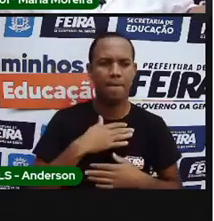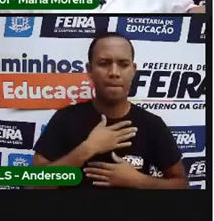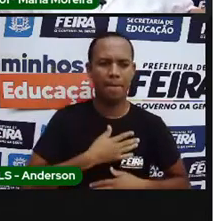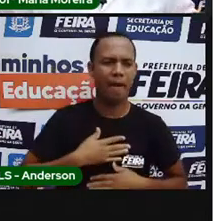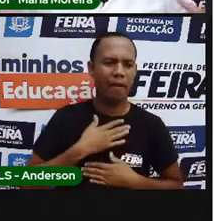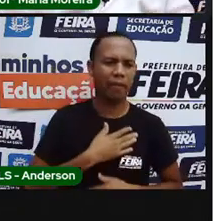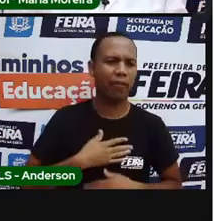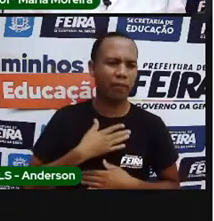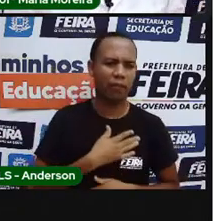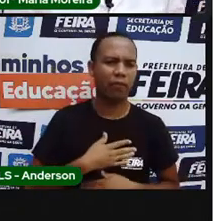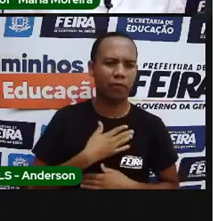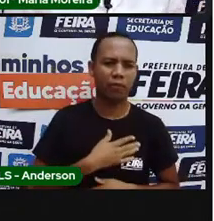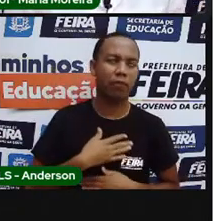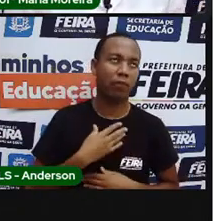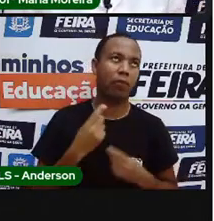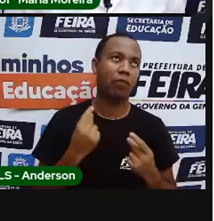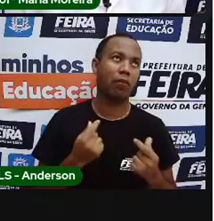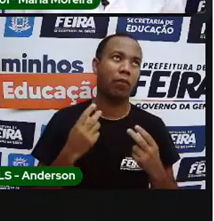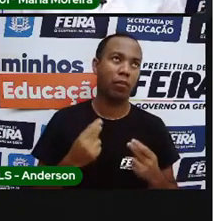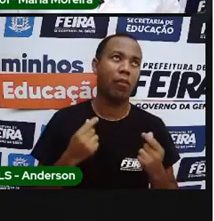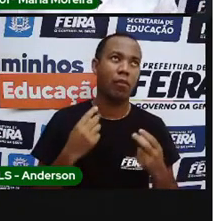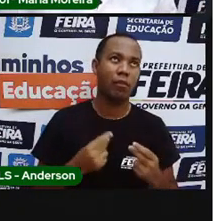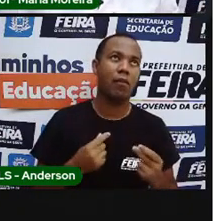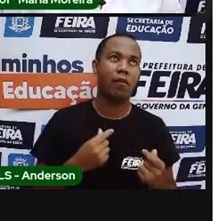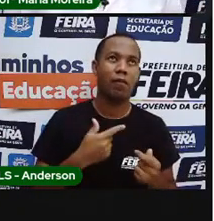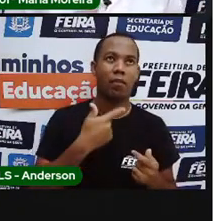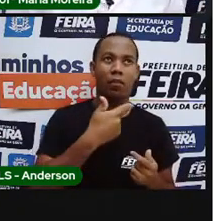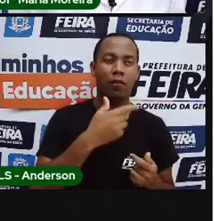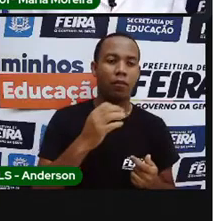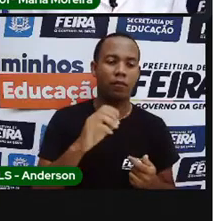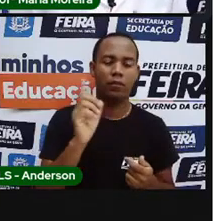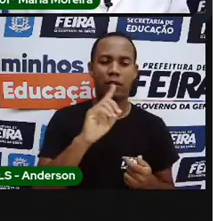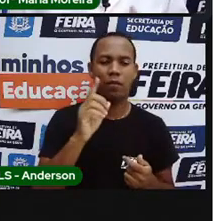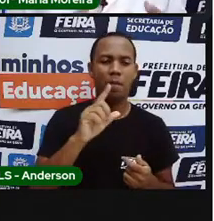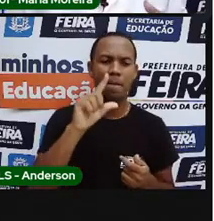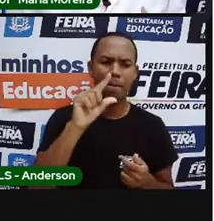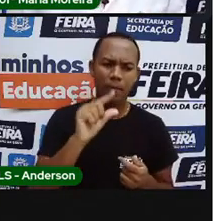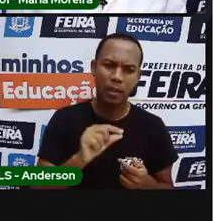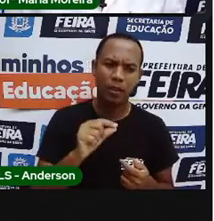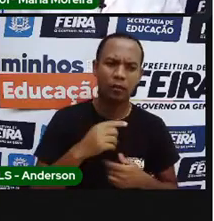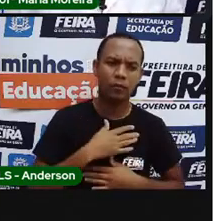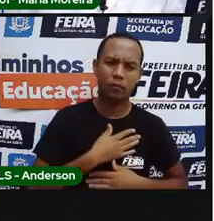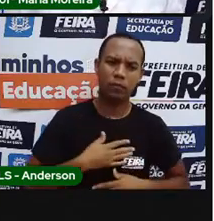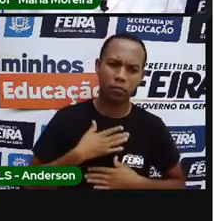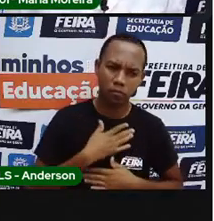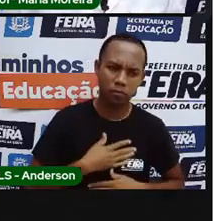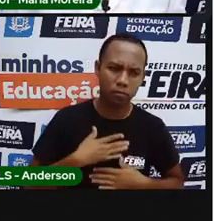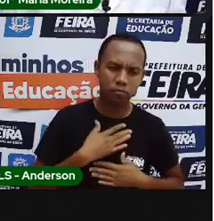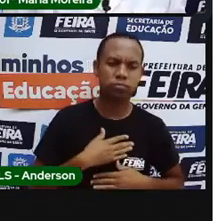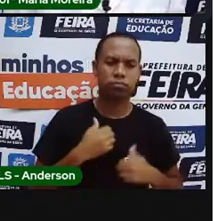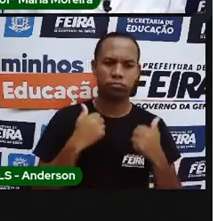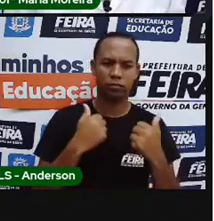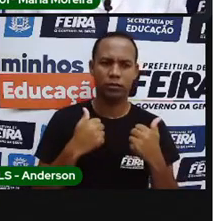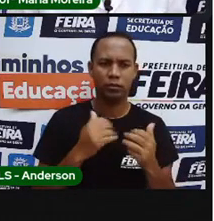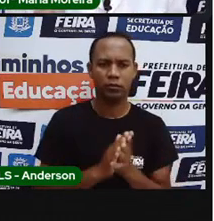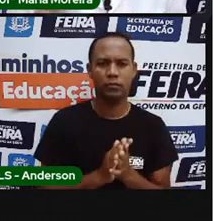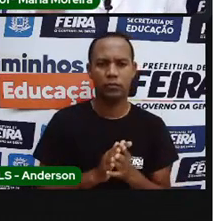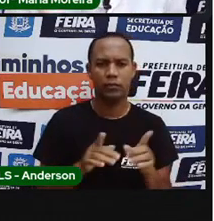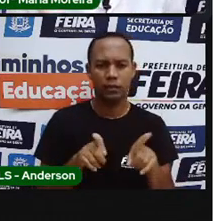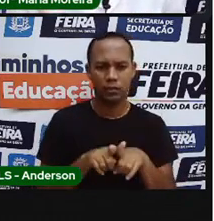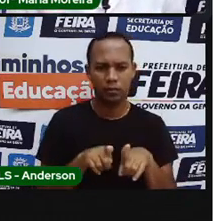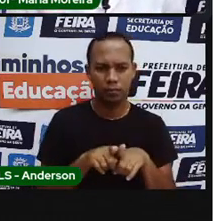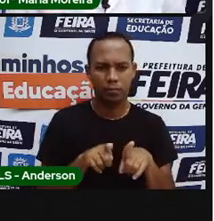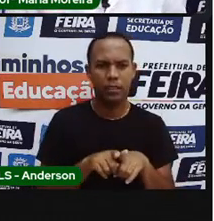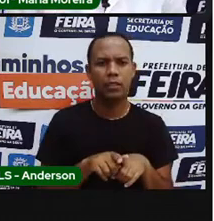minutos no chuveiro, vamos diminuir aí para 5, 6. Dá tempo de tomar um banho bem legal para o sistema aí. Além disso, é